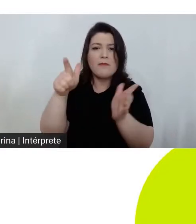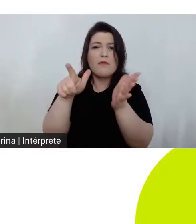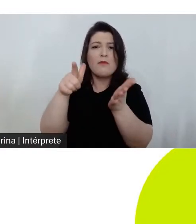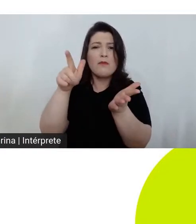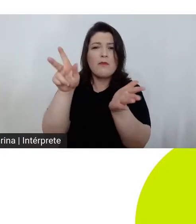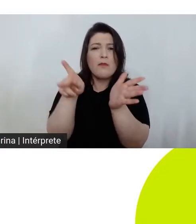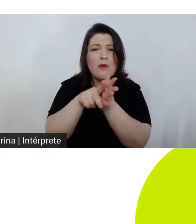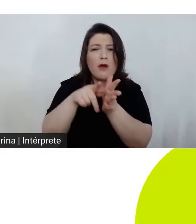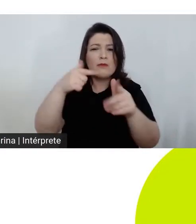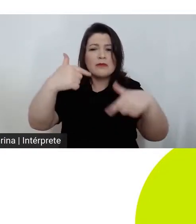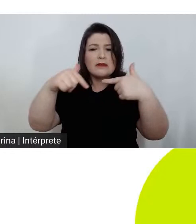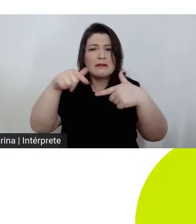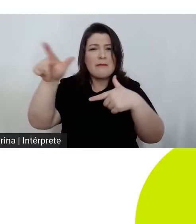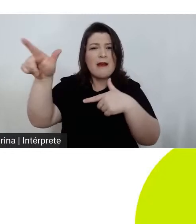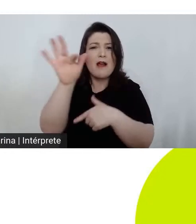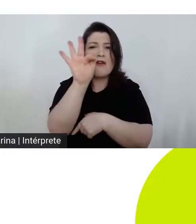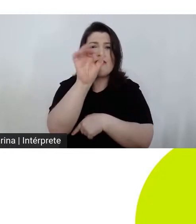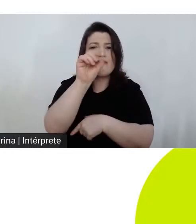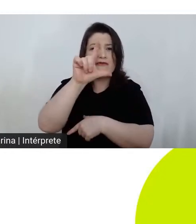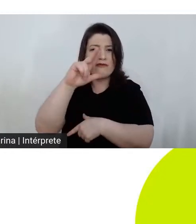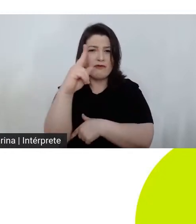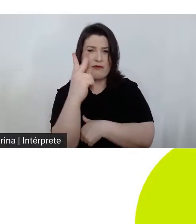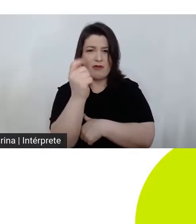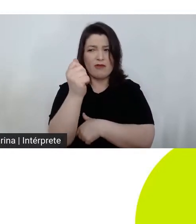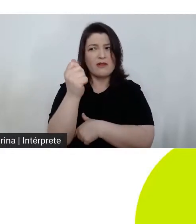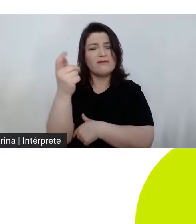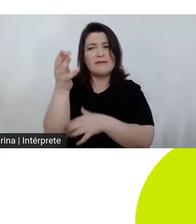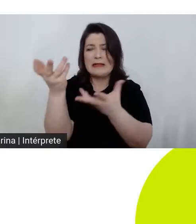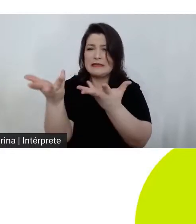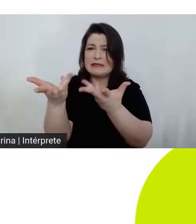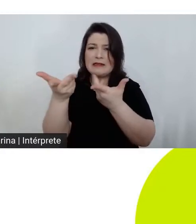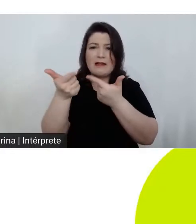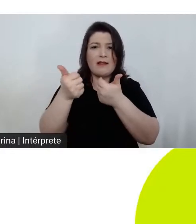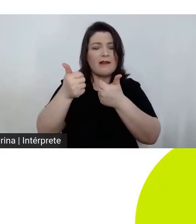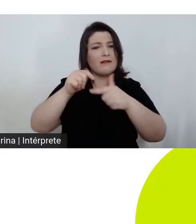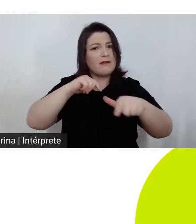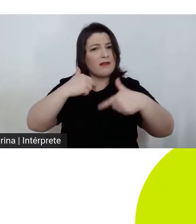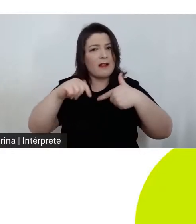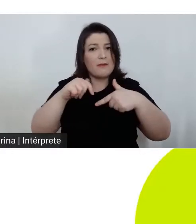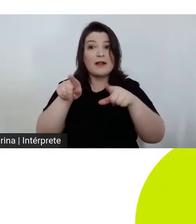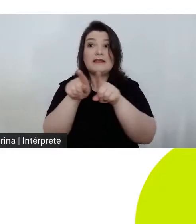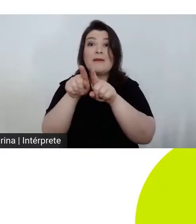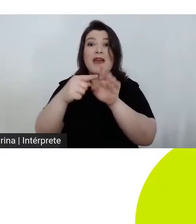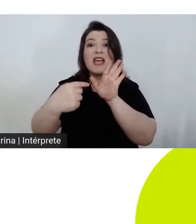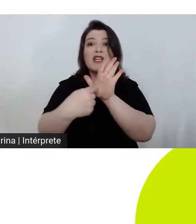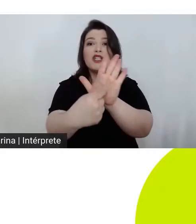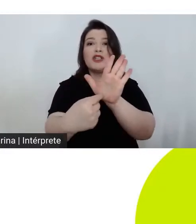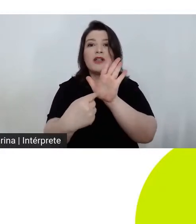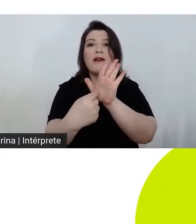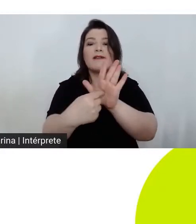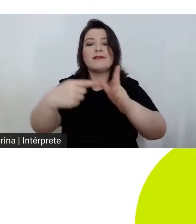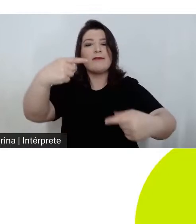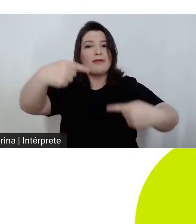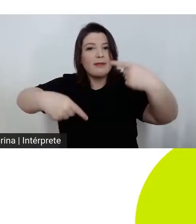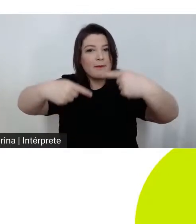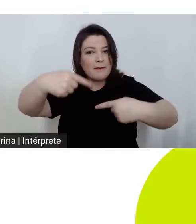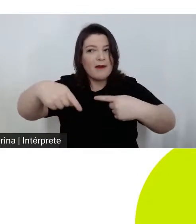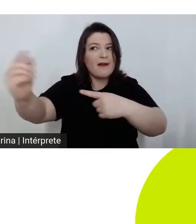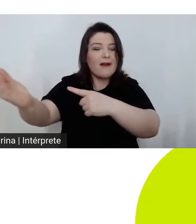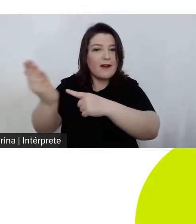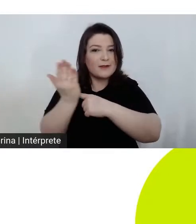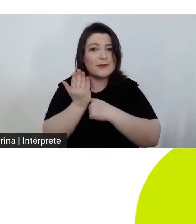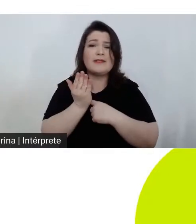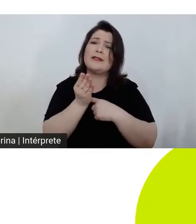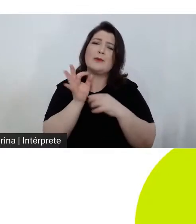companheiras de trabalho e as indicações são sempre muito boas para os debates. Tudo dá muito